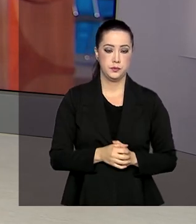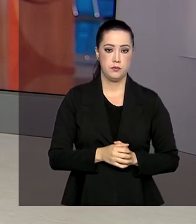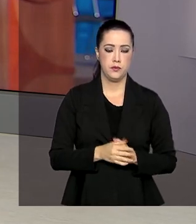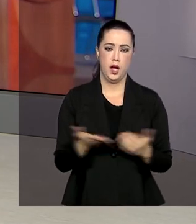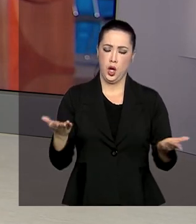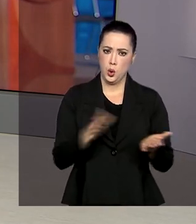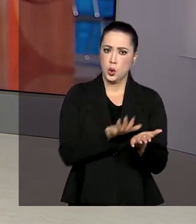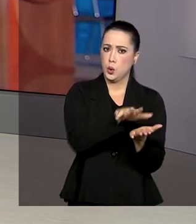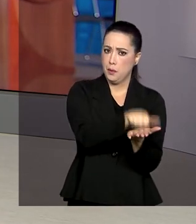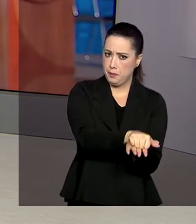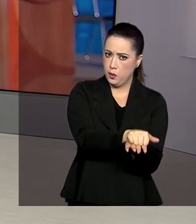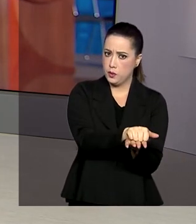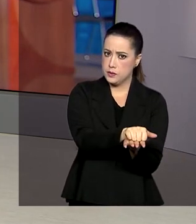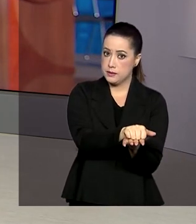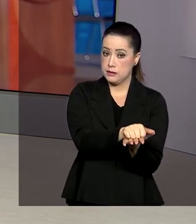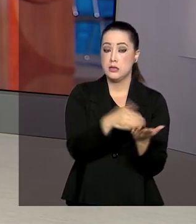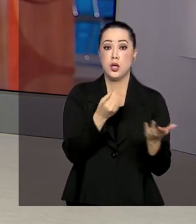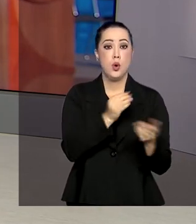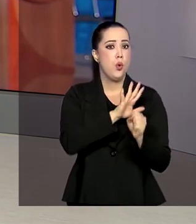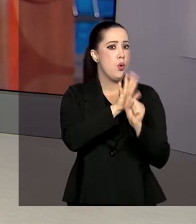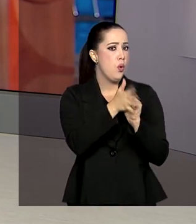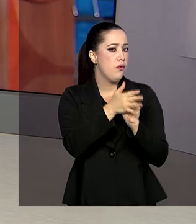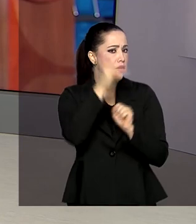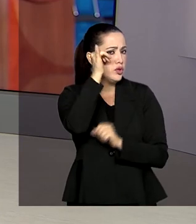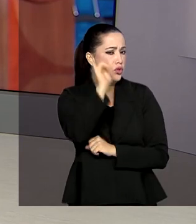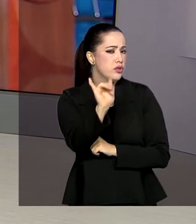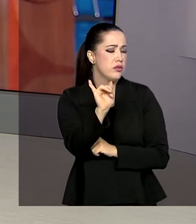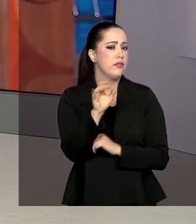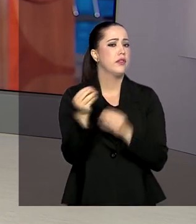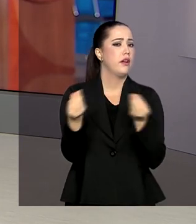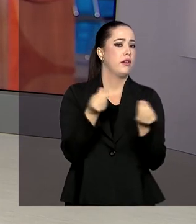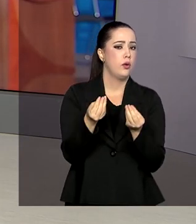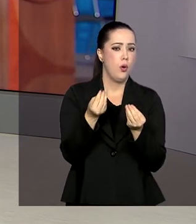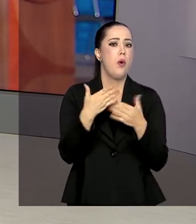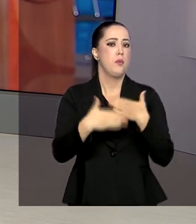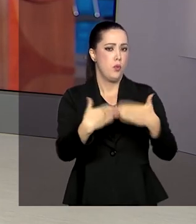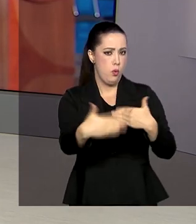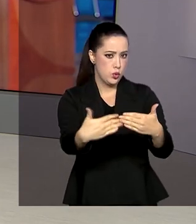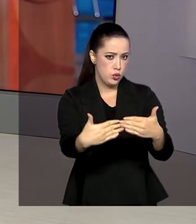posse, a linha de combate à Covid-19 deve ser mantida, por exemplo.